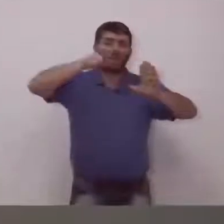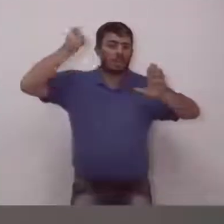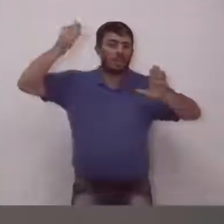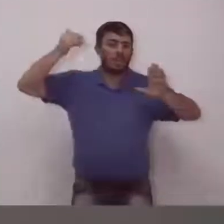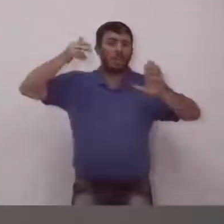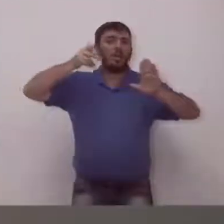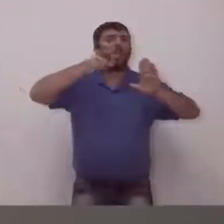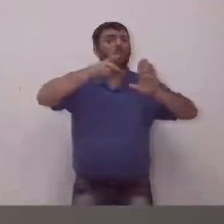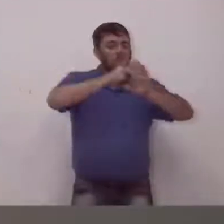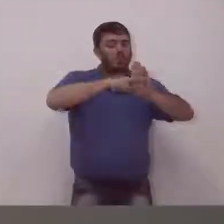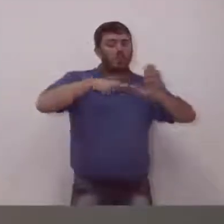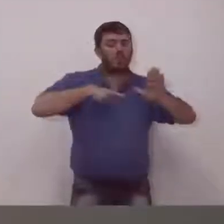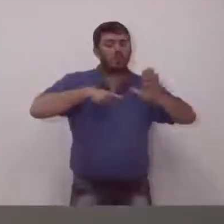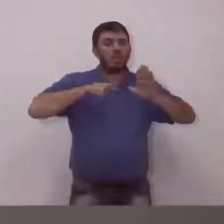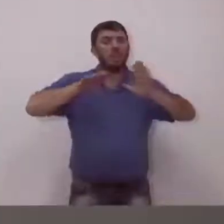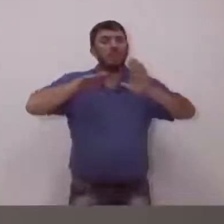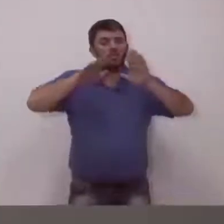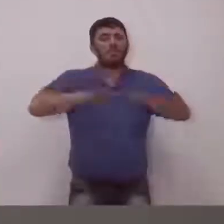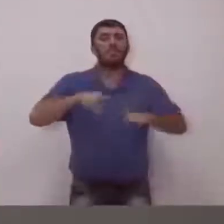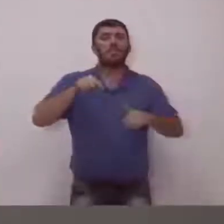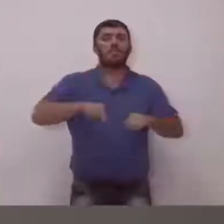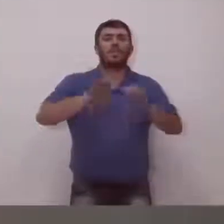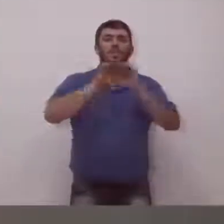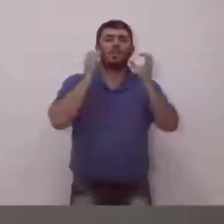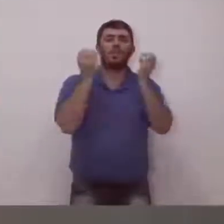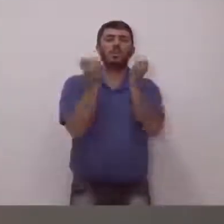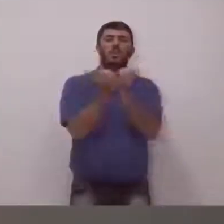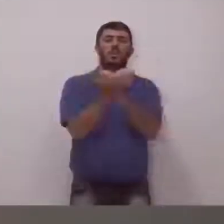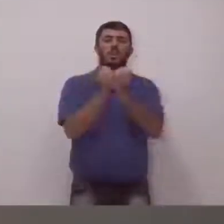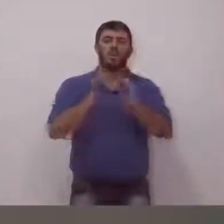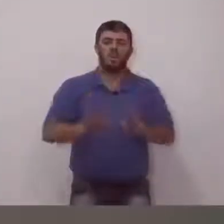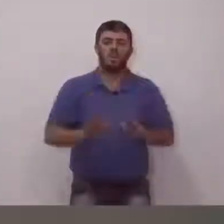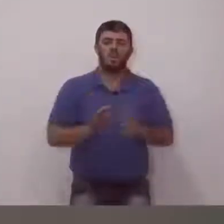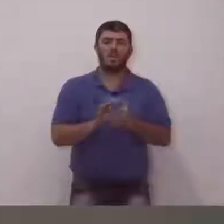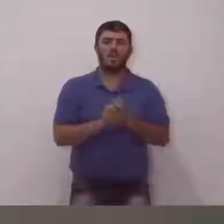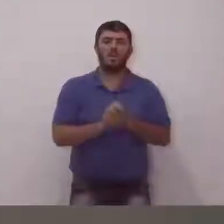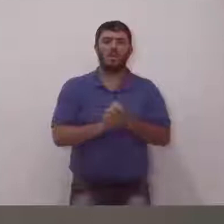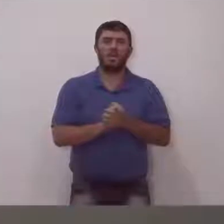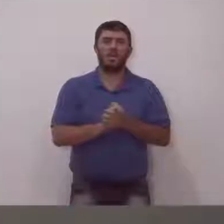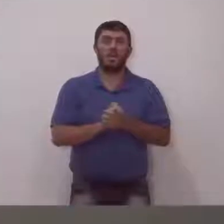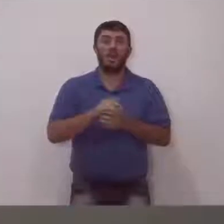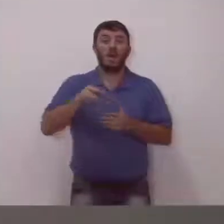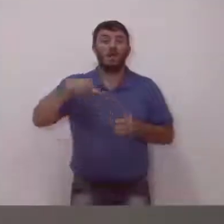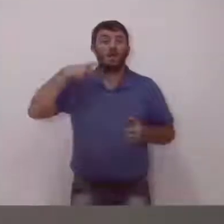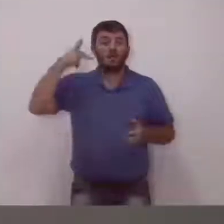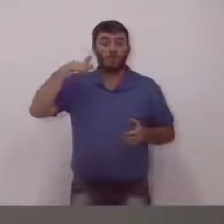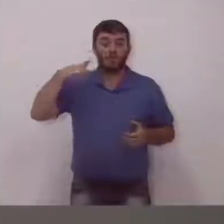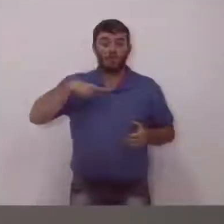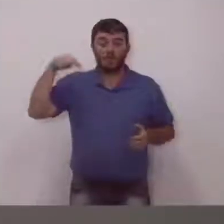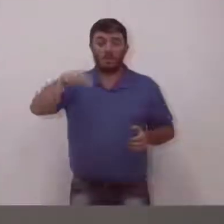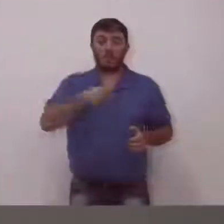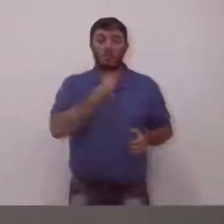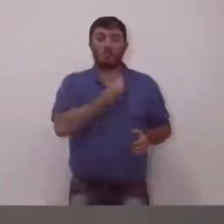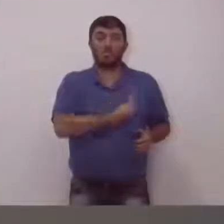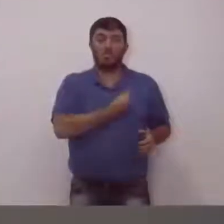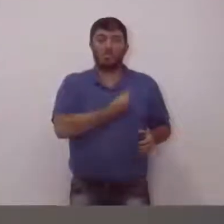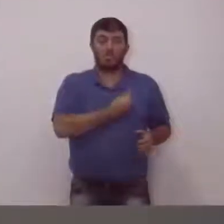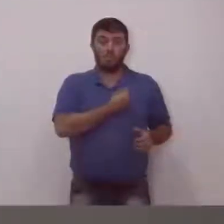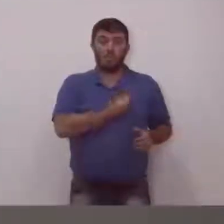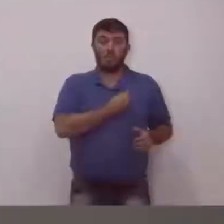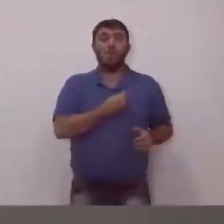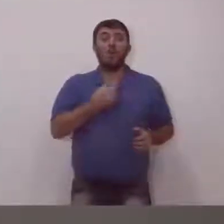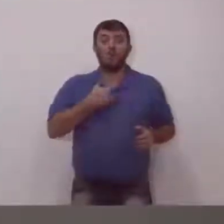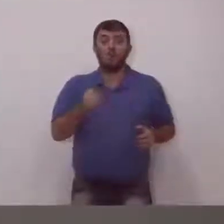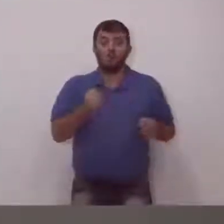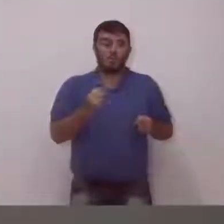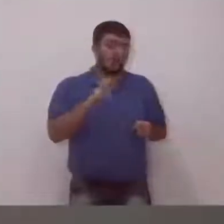casa. Quando isso acontece, o vereador que está na legislatura atual, ele pode, então, pegar essa